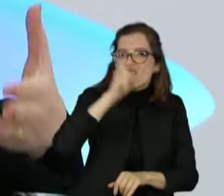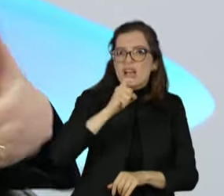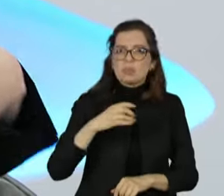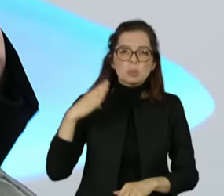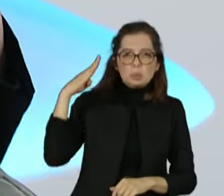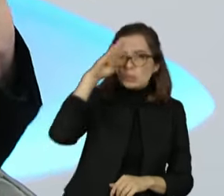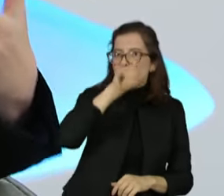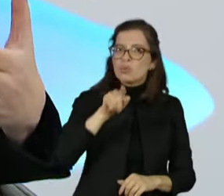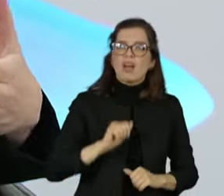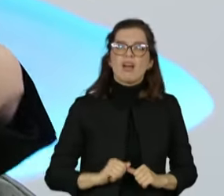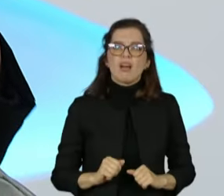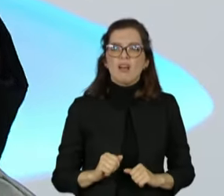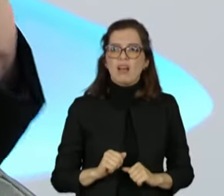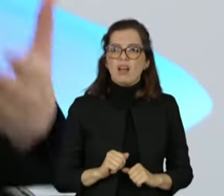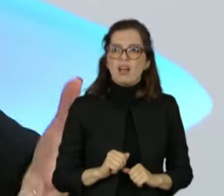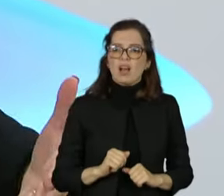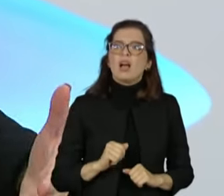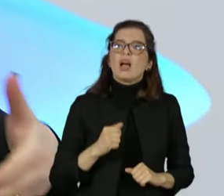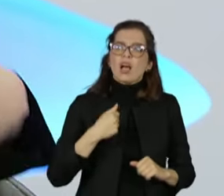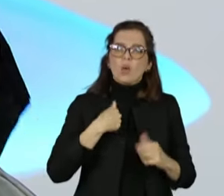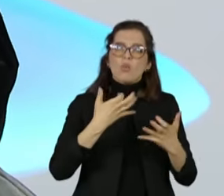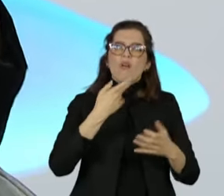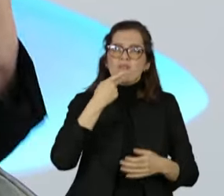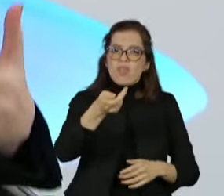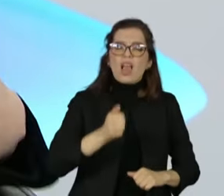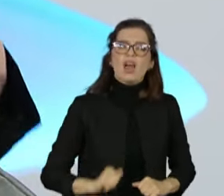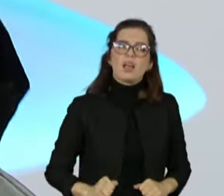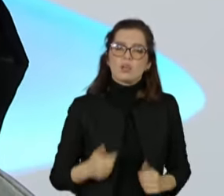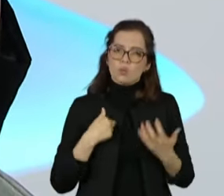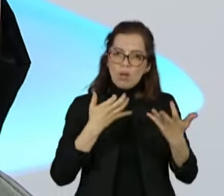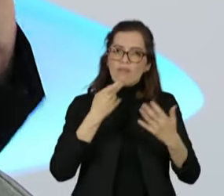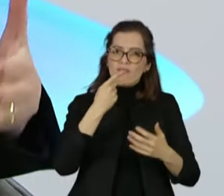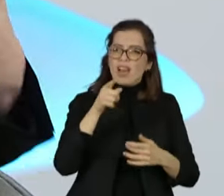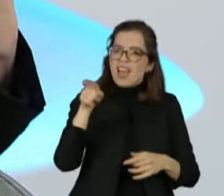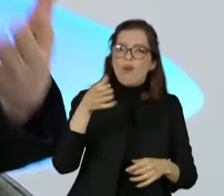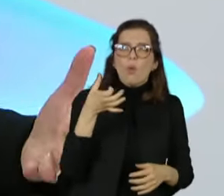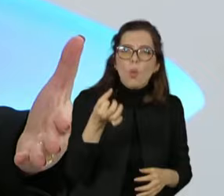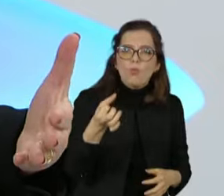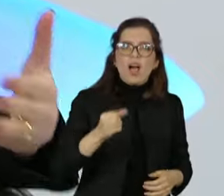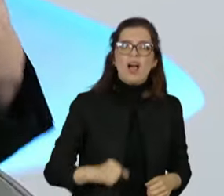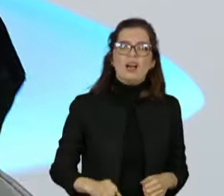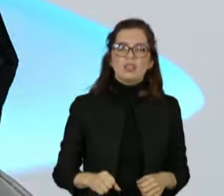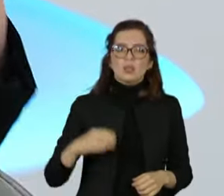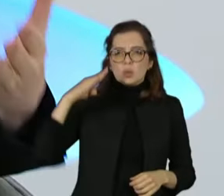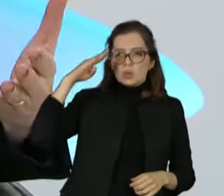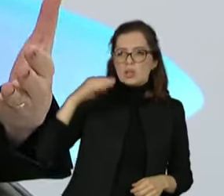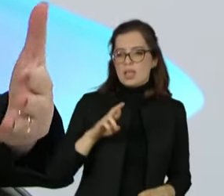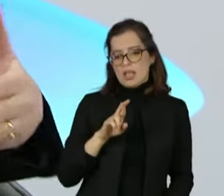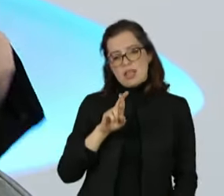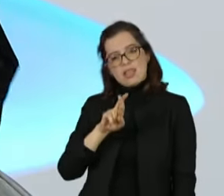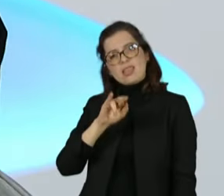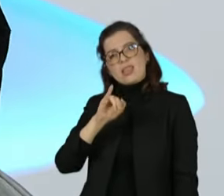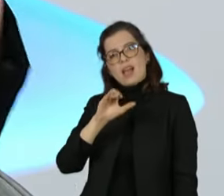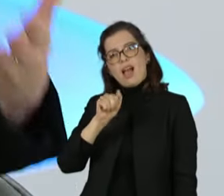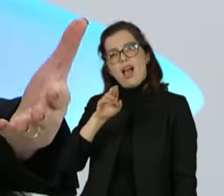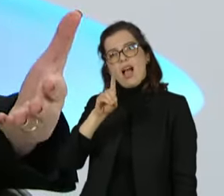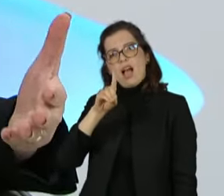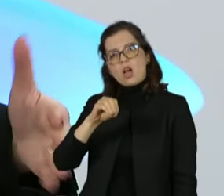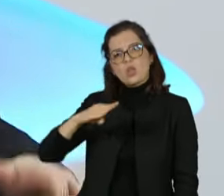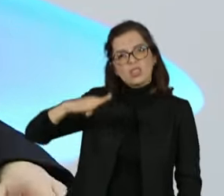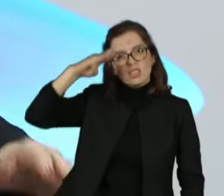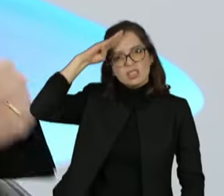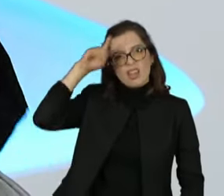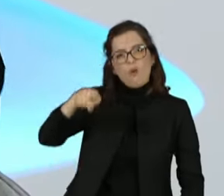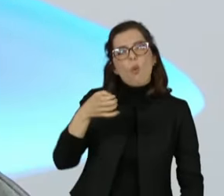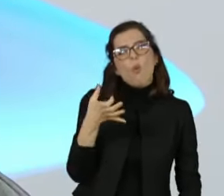deixar isso com todas as letras citando o nome dele. Coronel Ricardo Santana é um covarde quando vai às